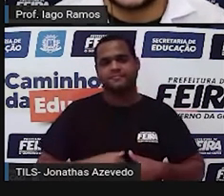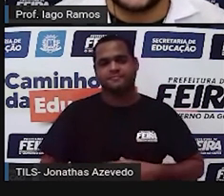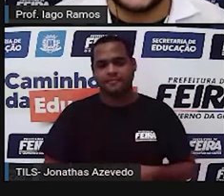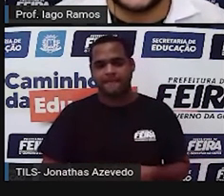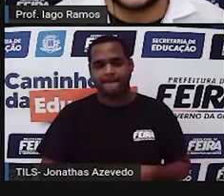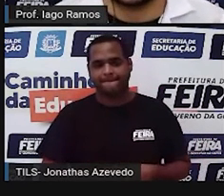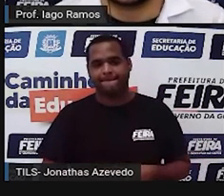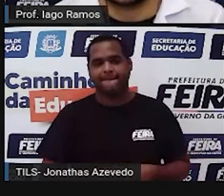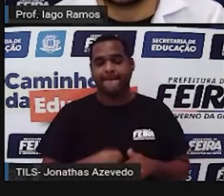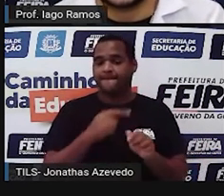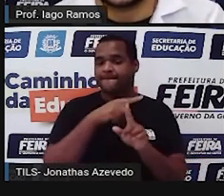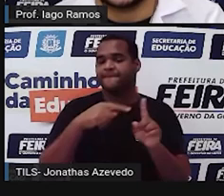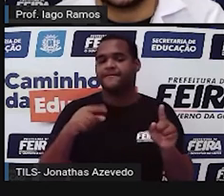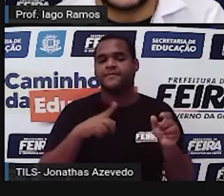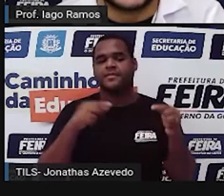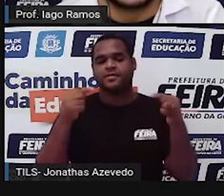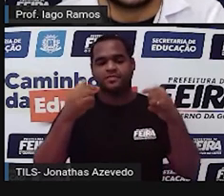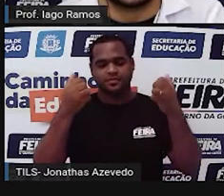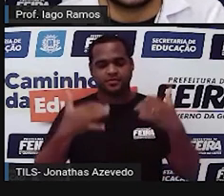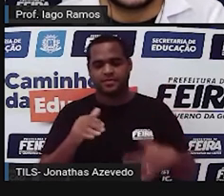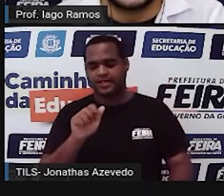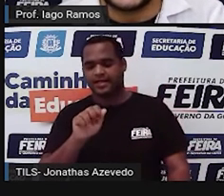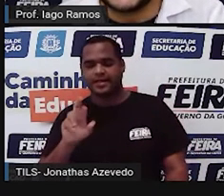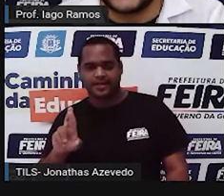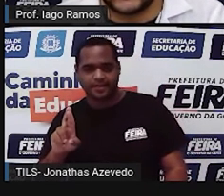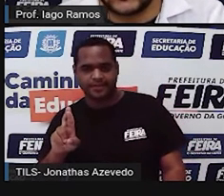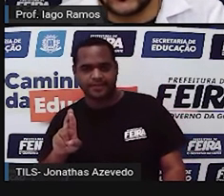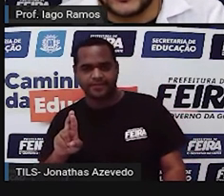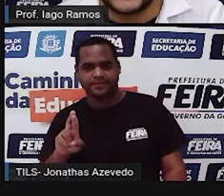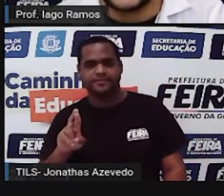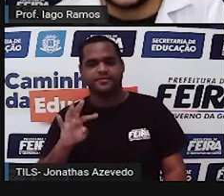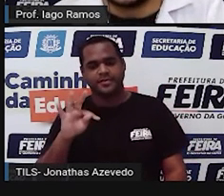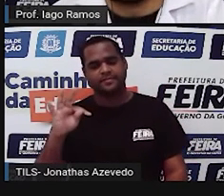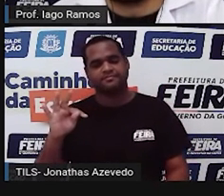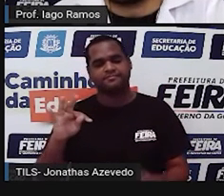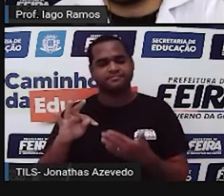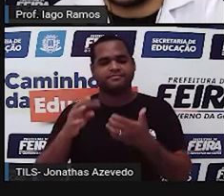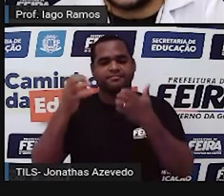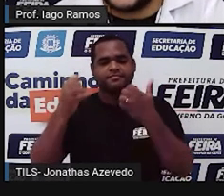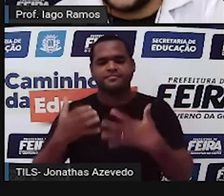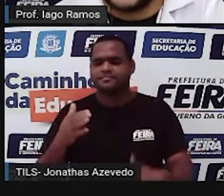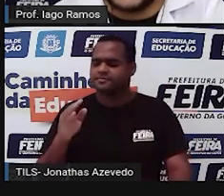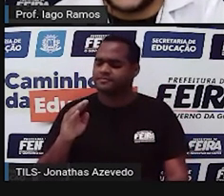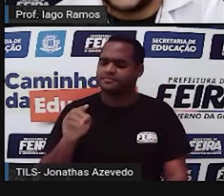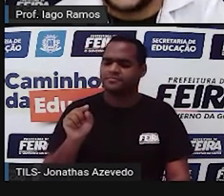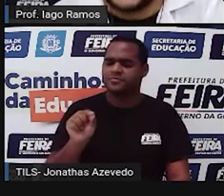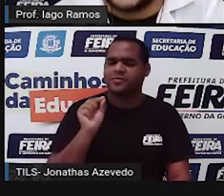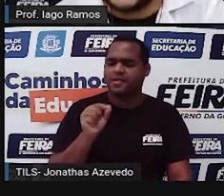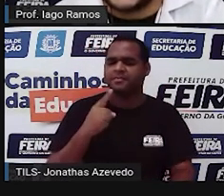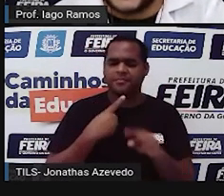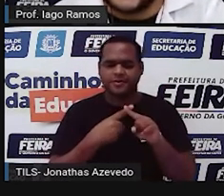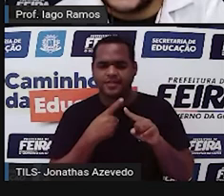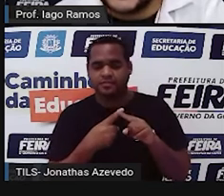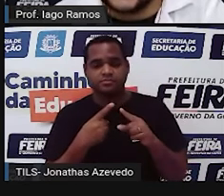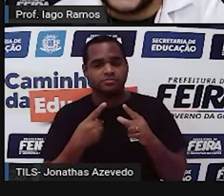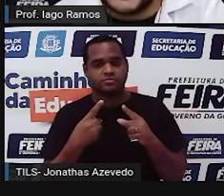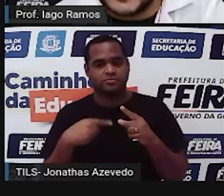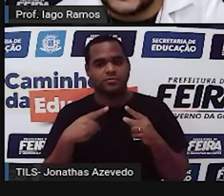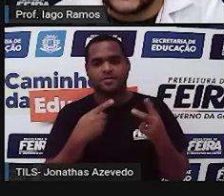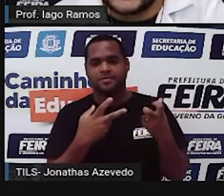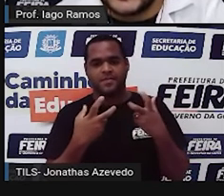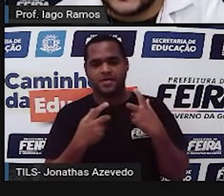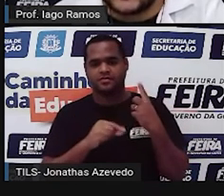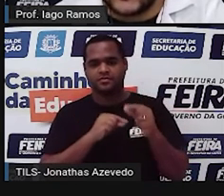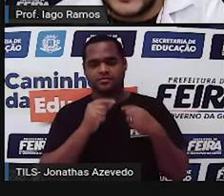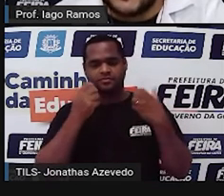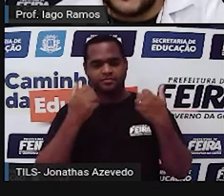Calculando essa metade, você está achando a área do triângulo. E por quê, né? A gente já percebe que